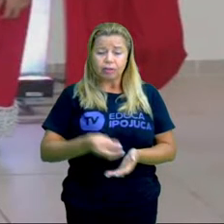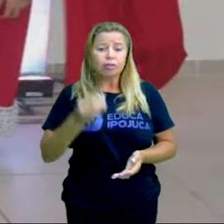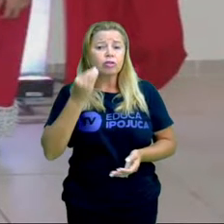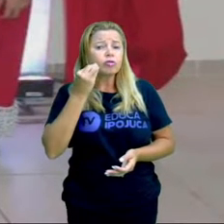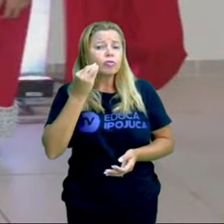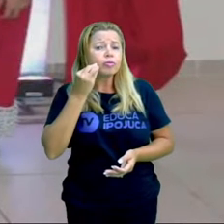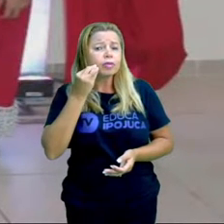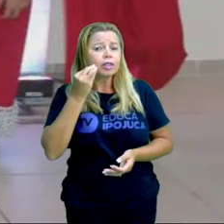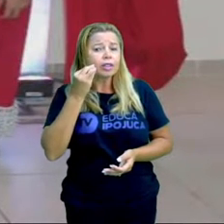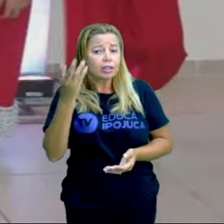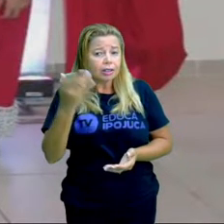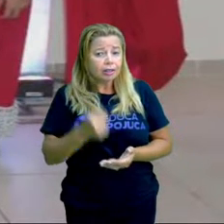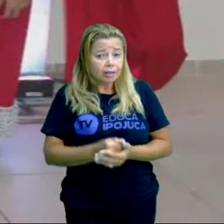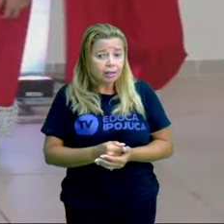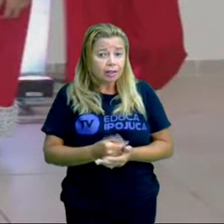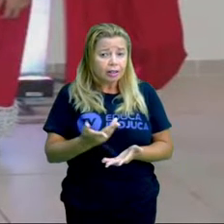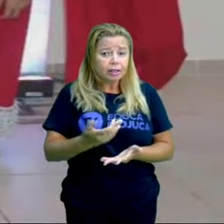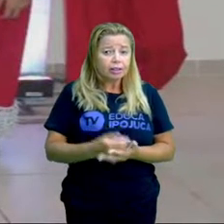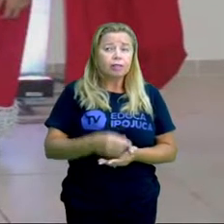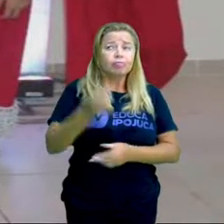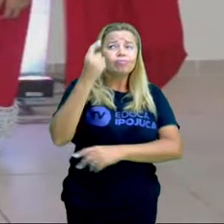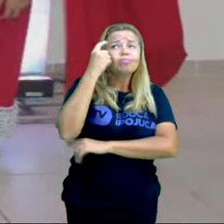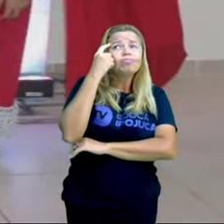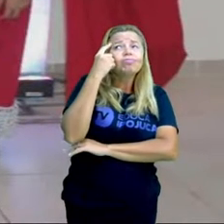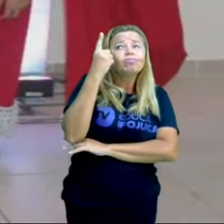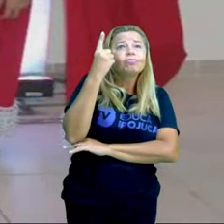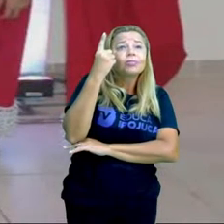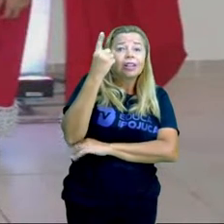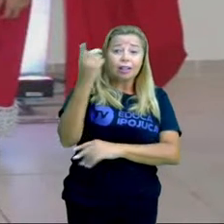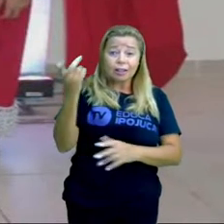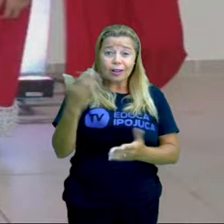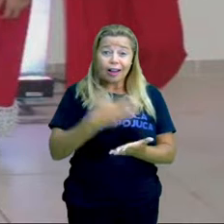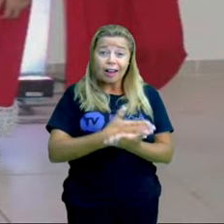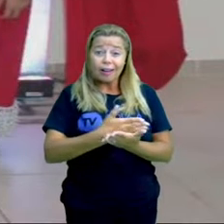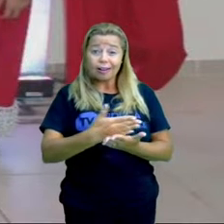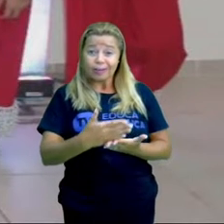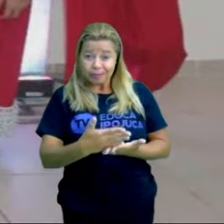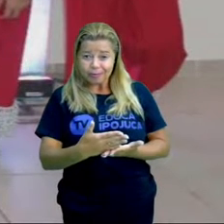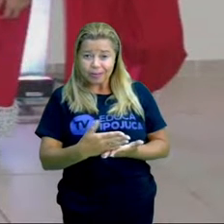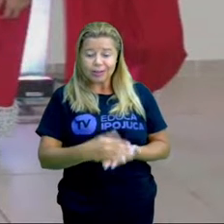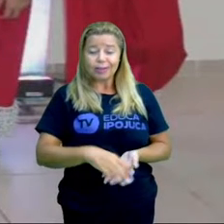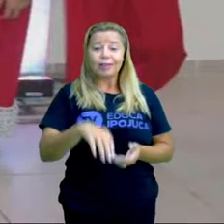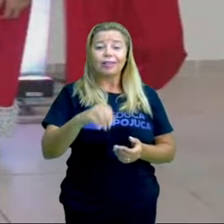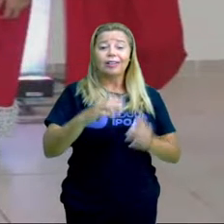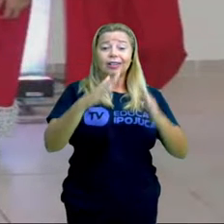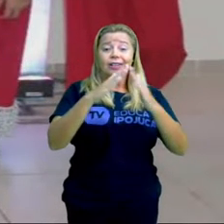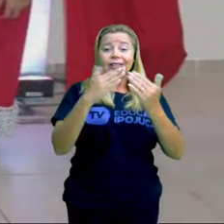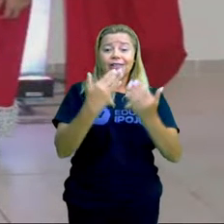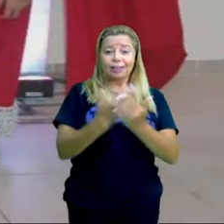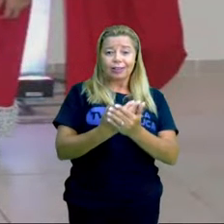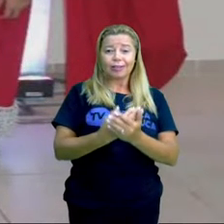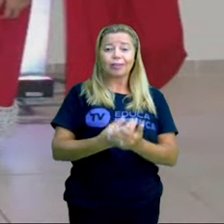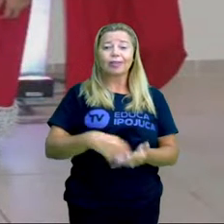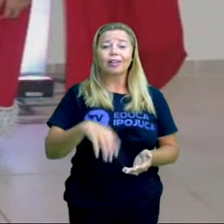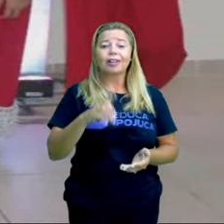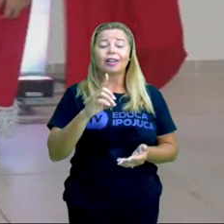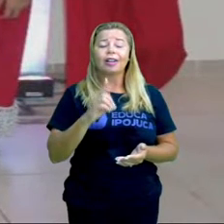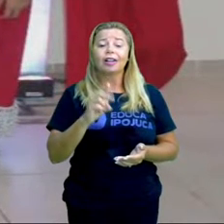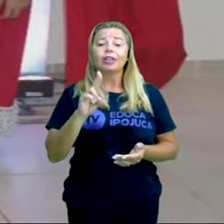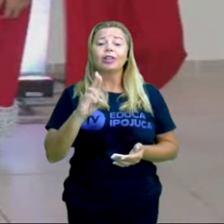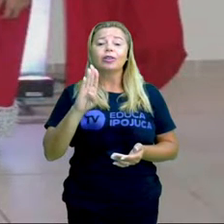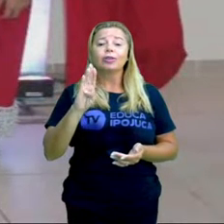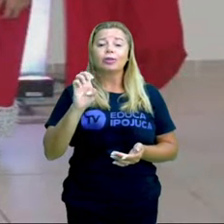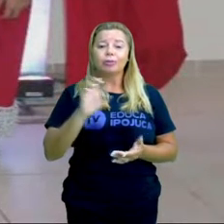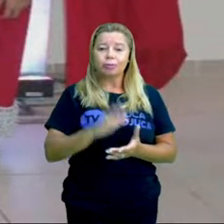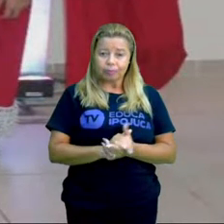cima, na escola do B, com os alunos, e depois ganhou a comunidade, ali no